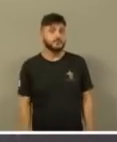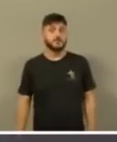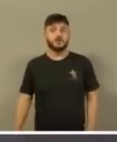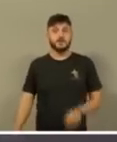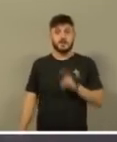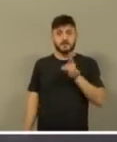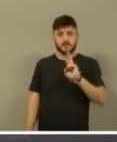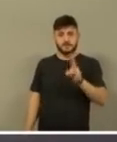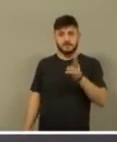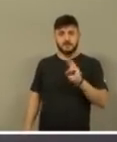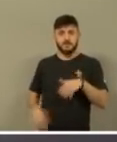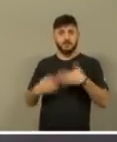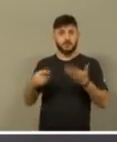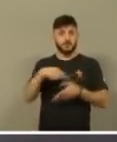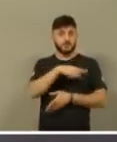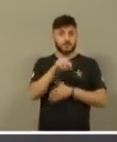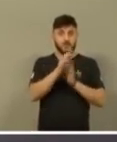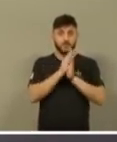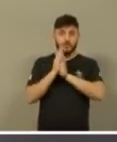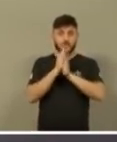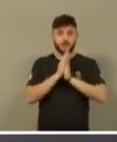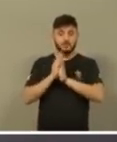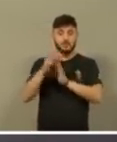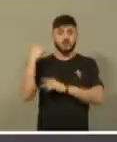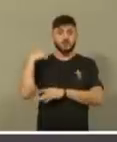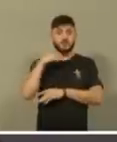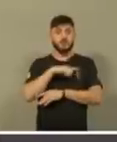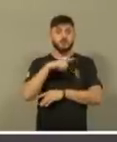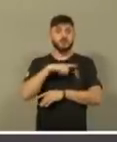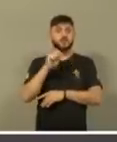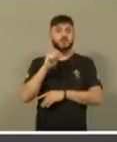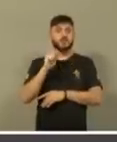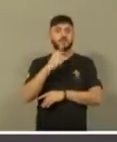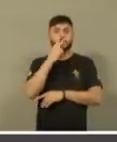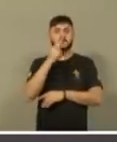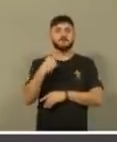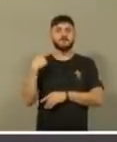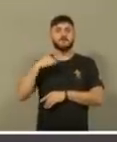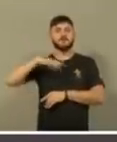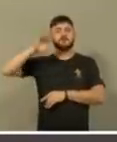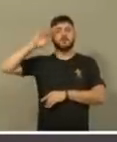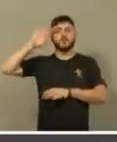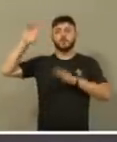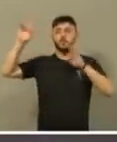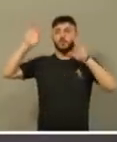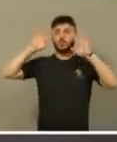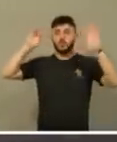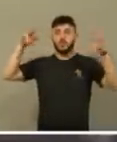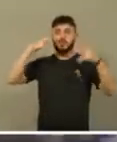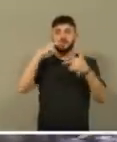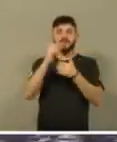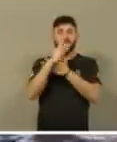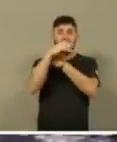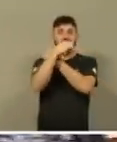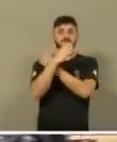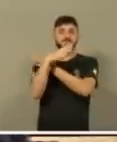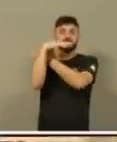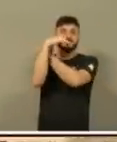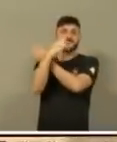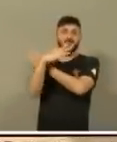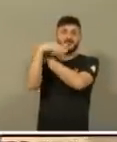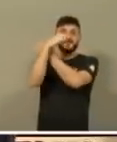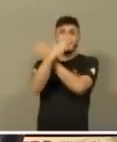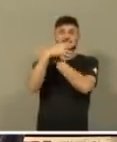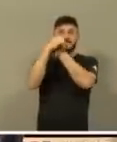sempre na oração, nós temos asas para voar, é, São Pio de Petrotini, ele não